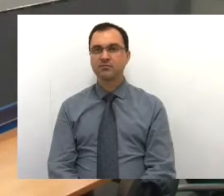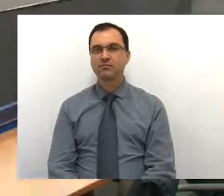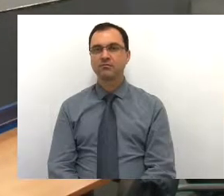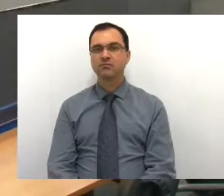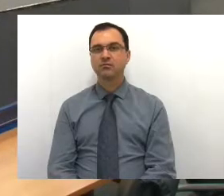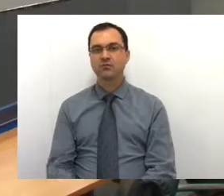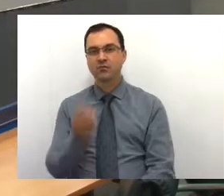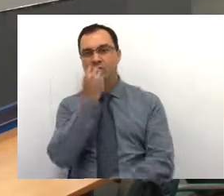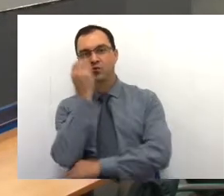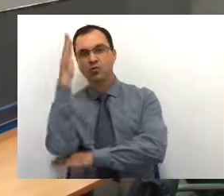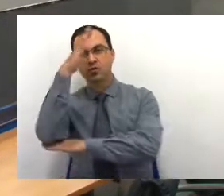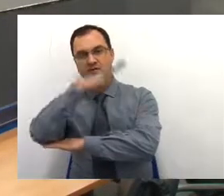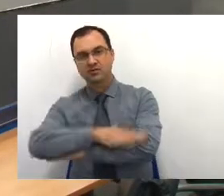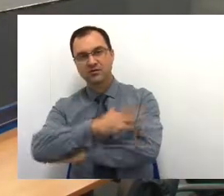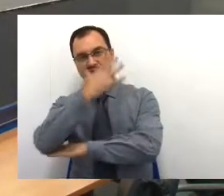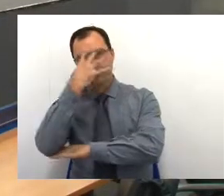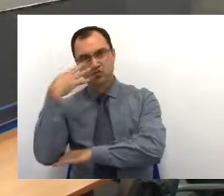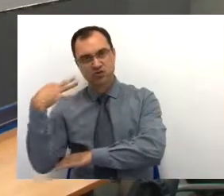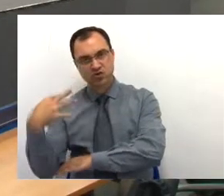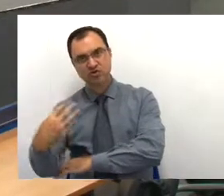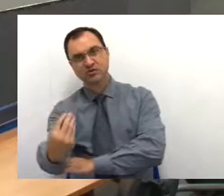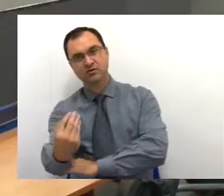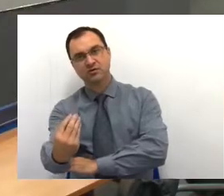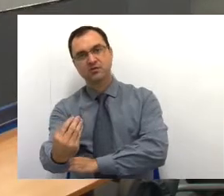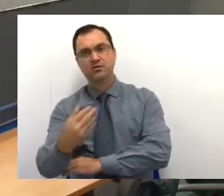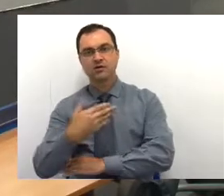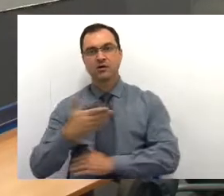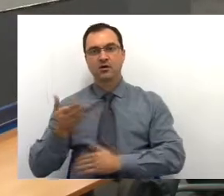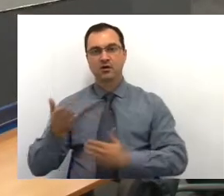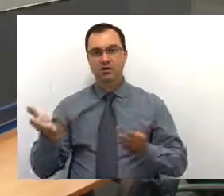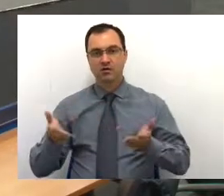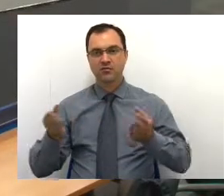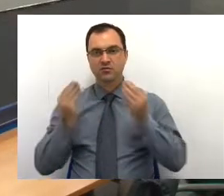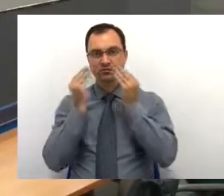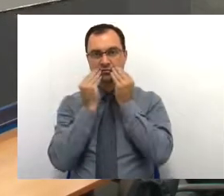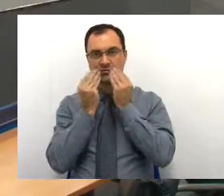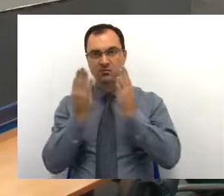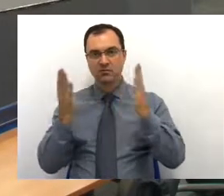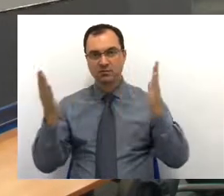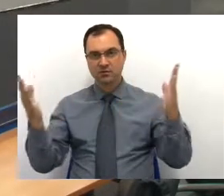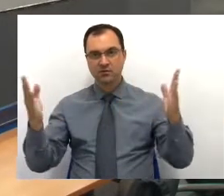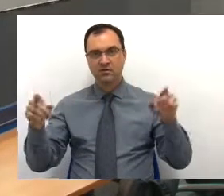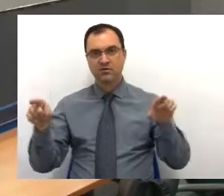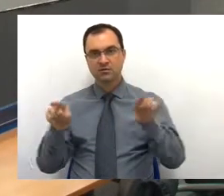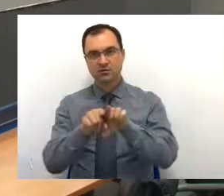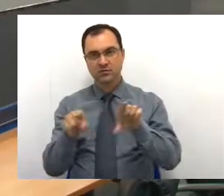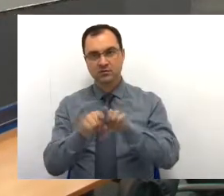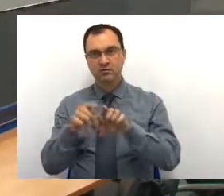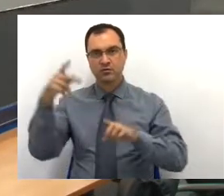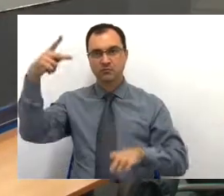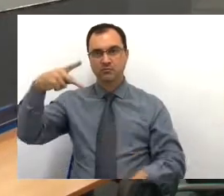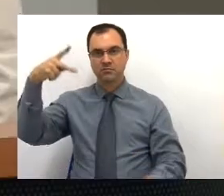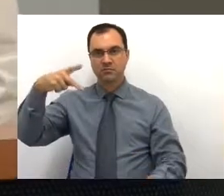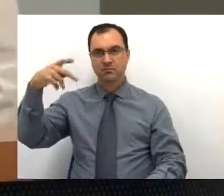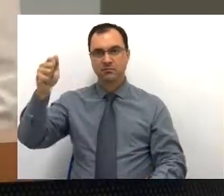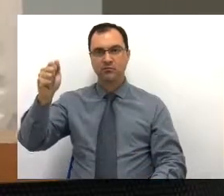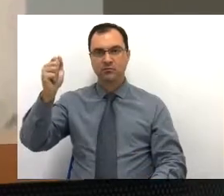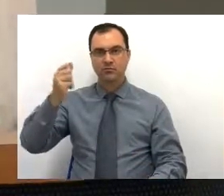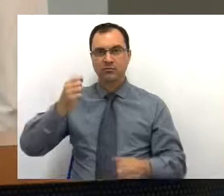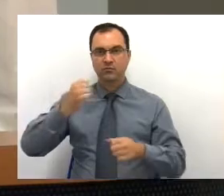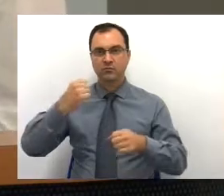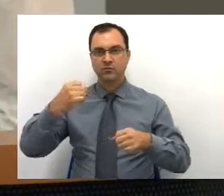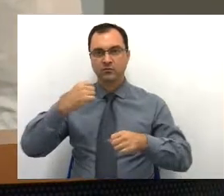Boa tarde a todos. Nós vamos apresentar tanto o PPA, referente ao